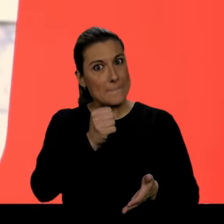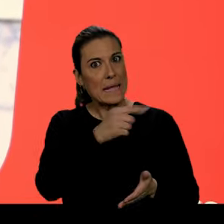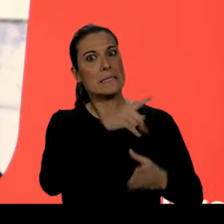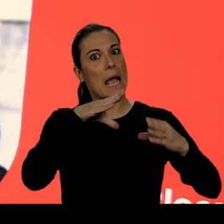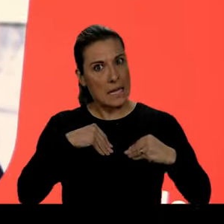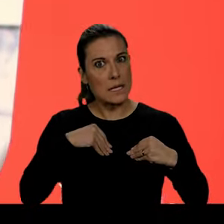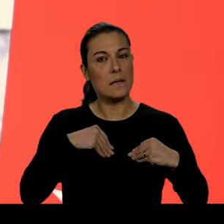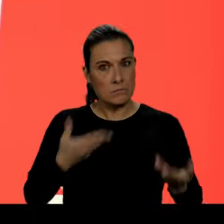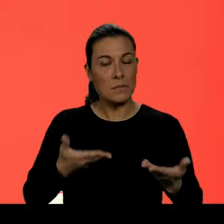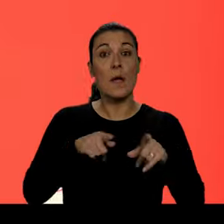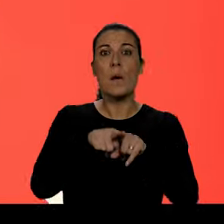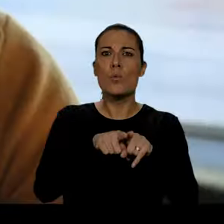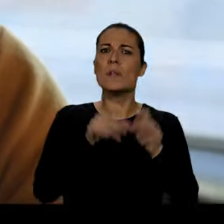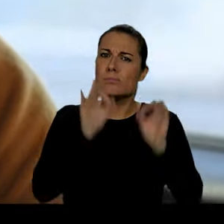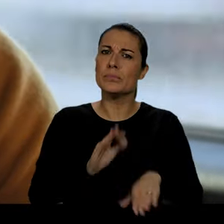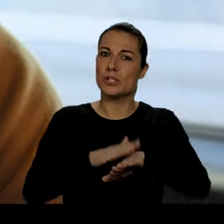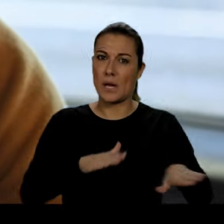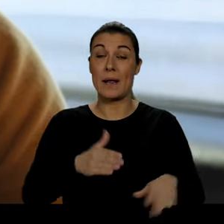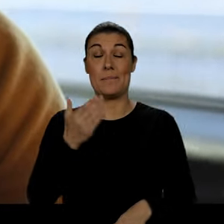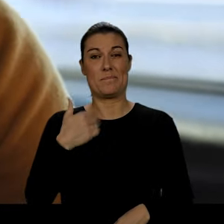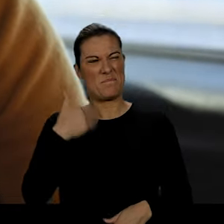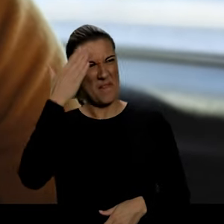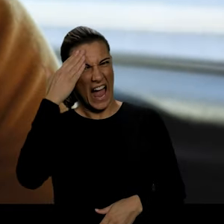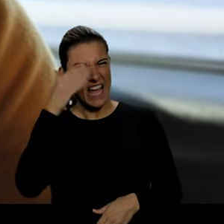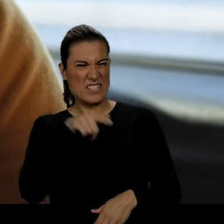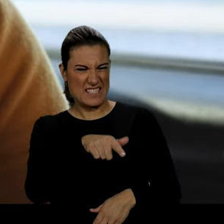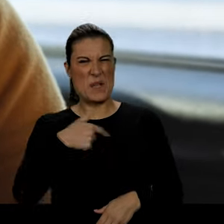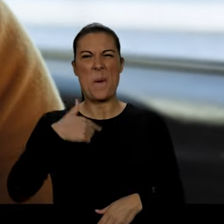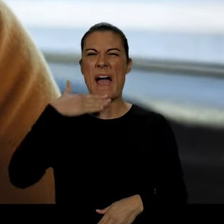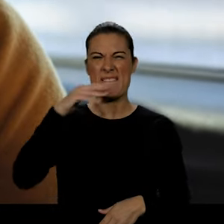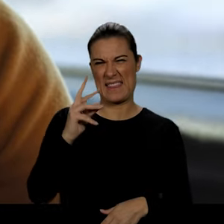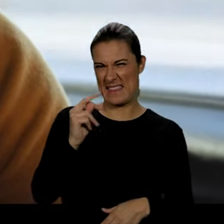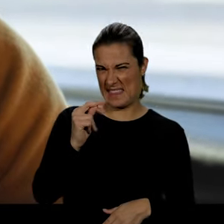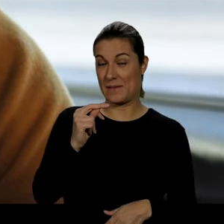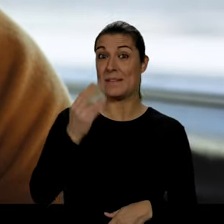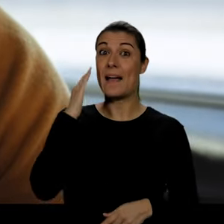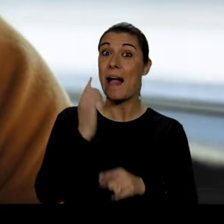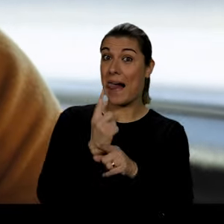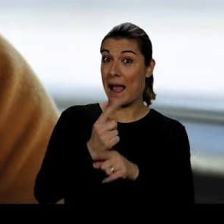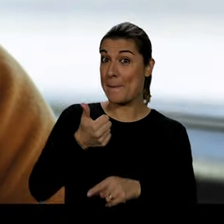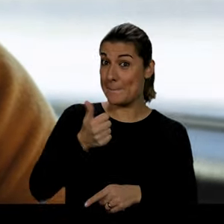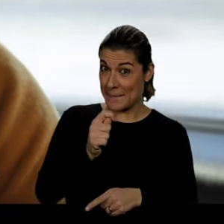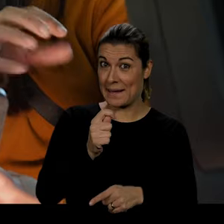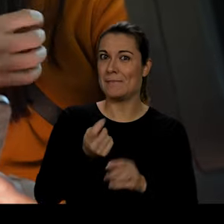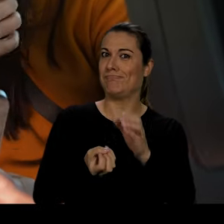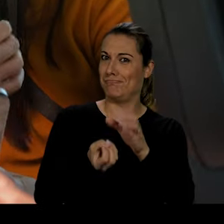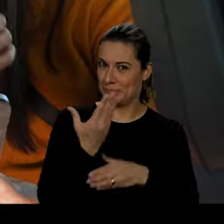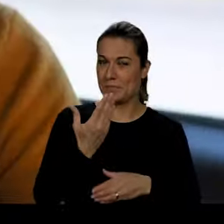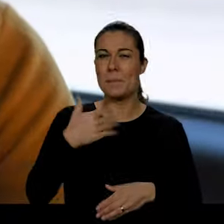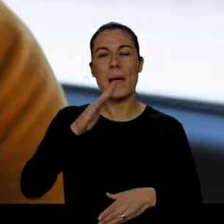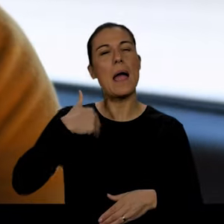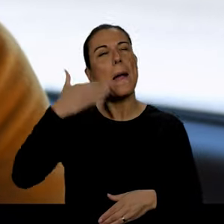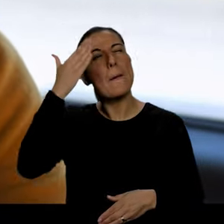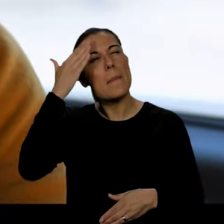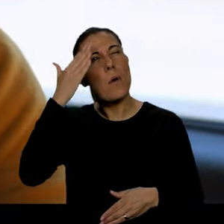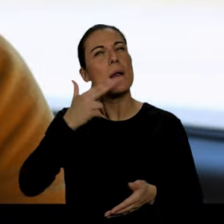a fazer uma política de esquerda. Acho que tinha 13 anos quando o Bloco de Esquerda foi formado, mas eu não tenho nenhuma